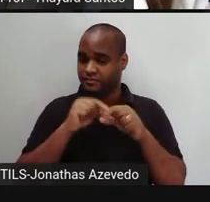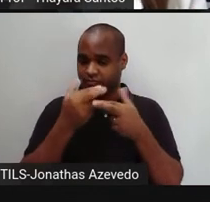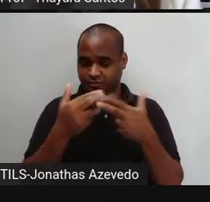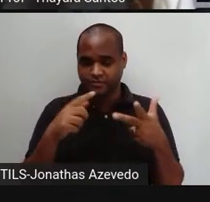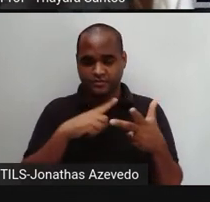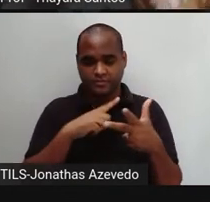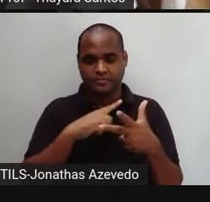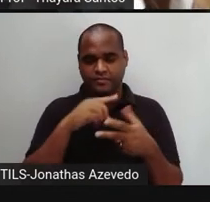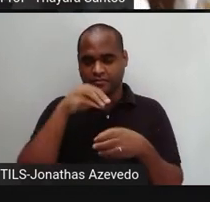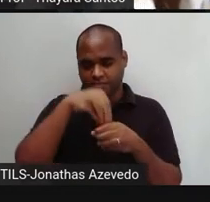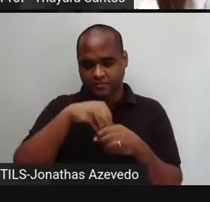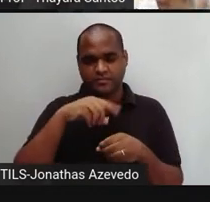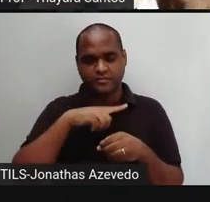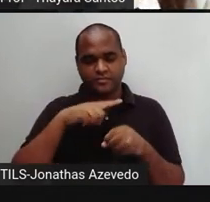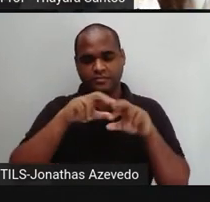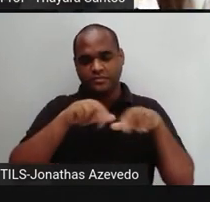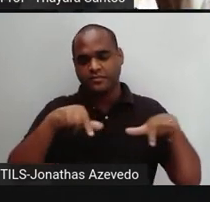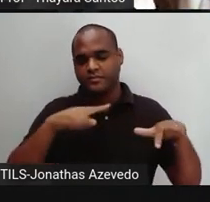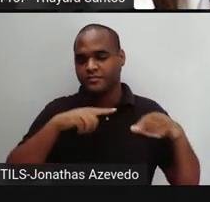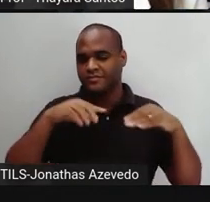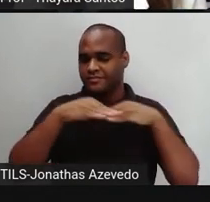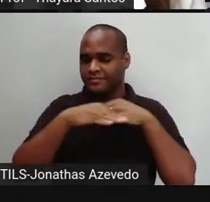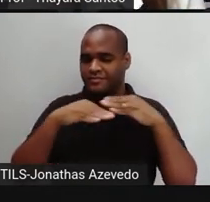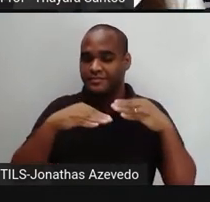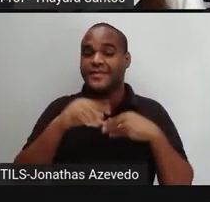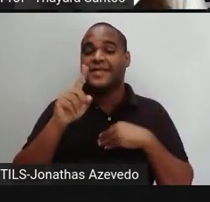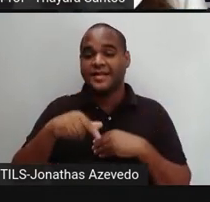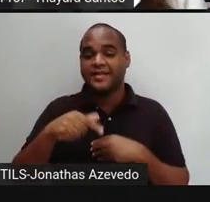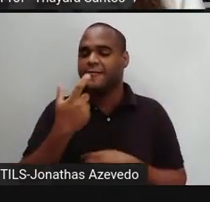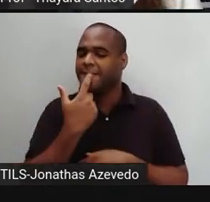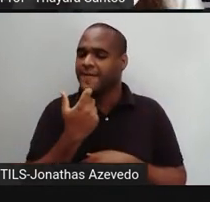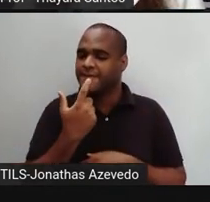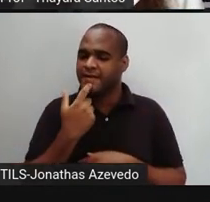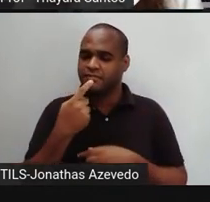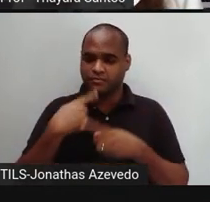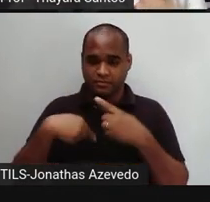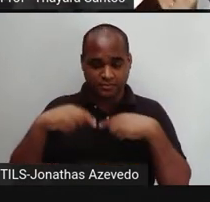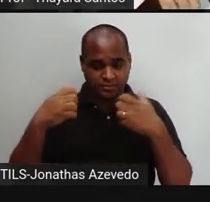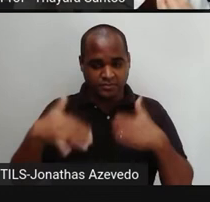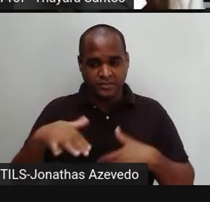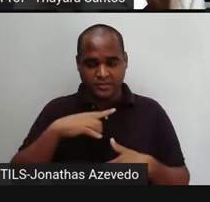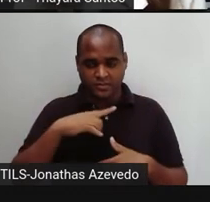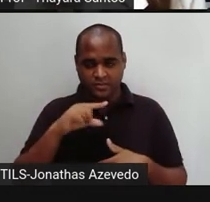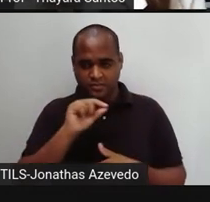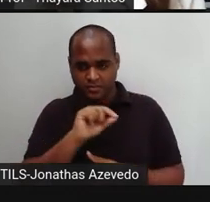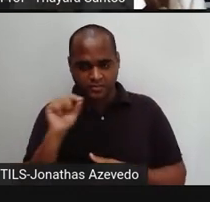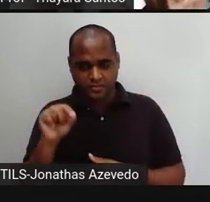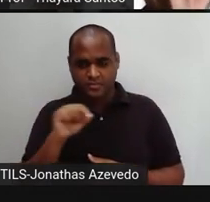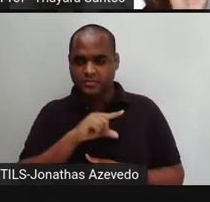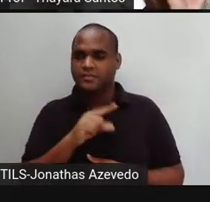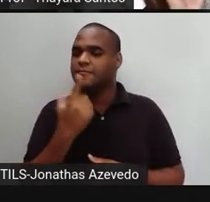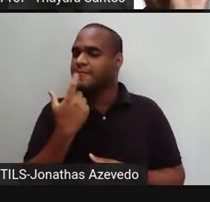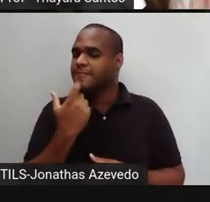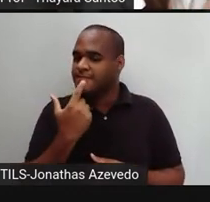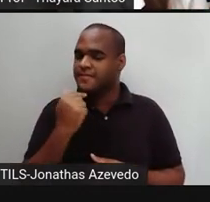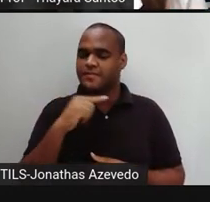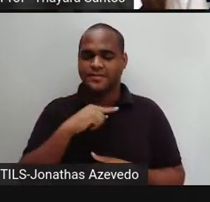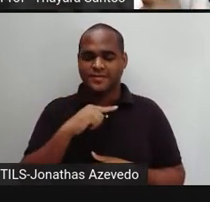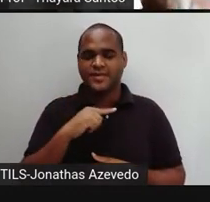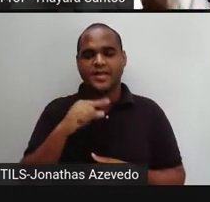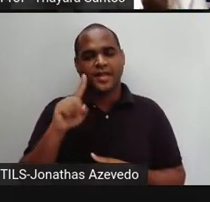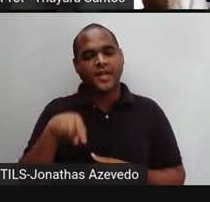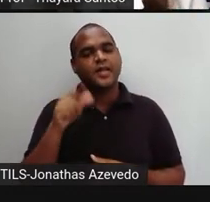meio de transporte que é o sangue. A gente tem uma rede de vasos por onde o sangue percorre e ele vai